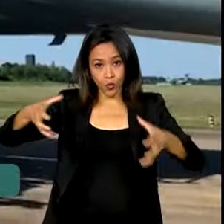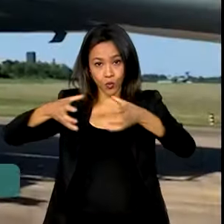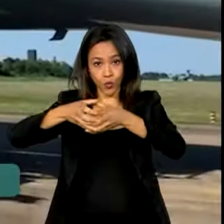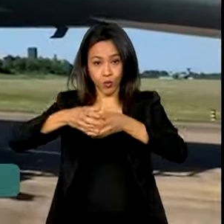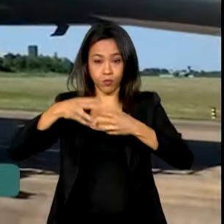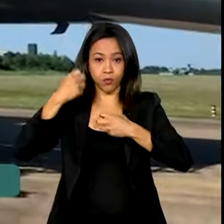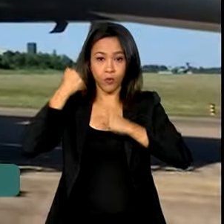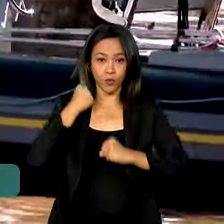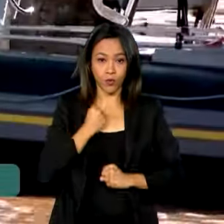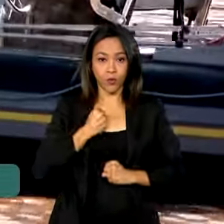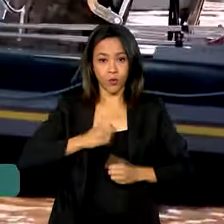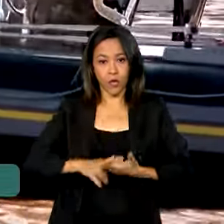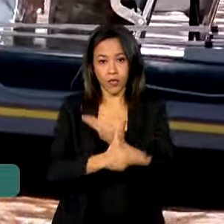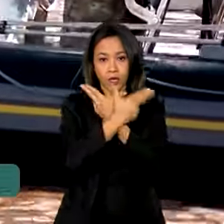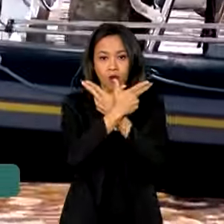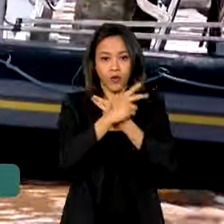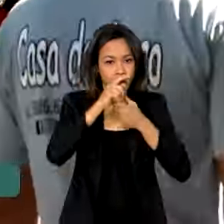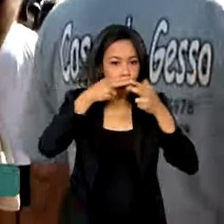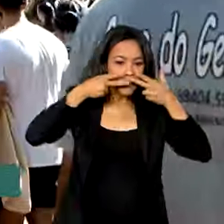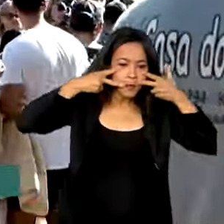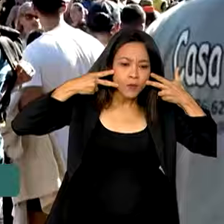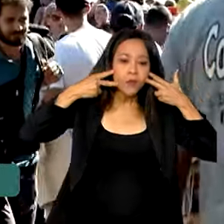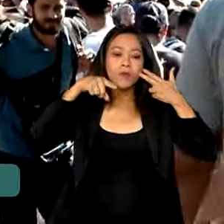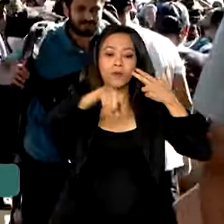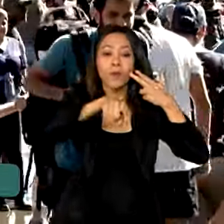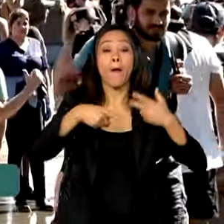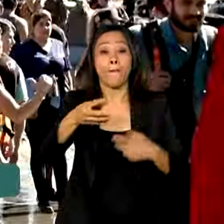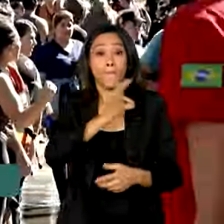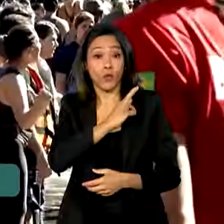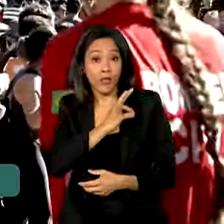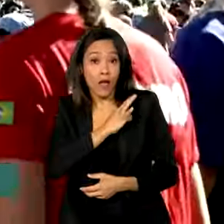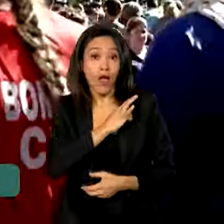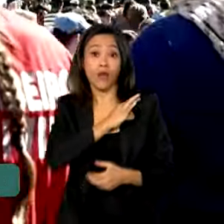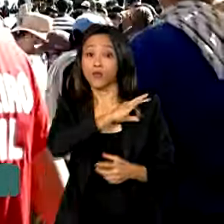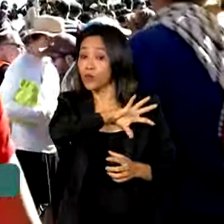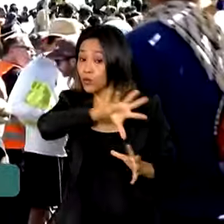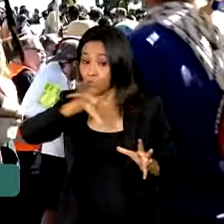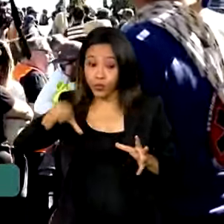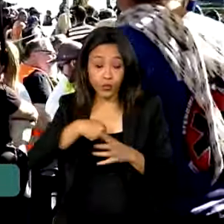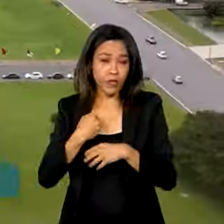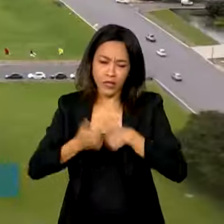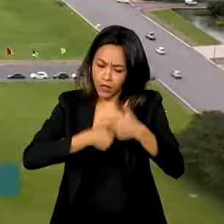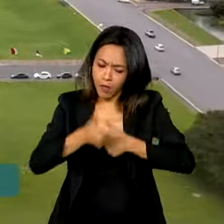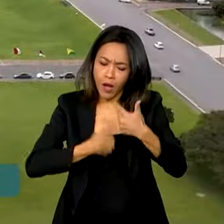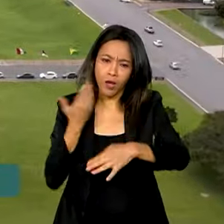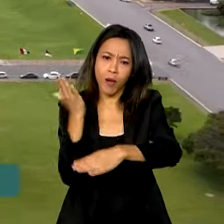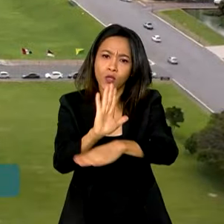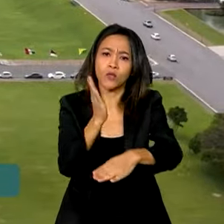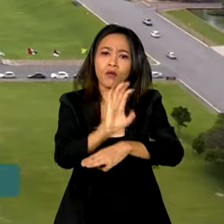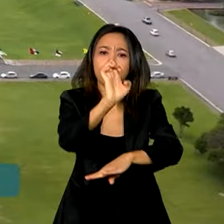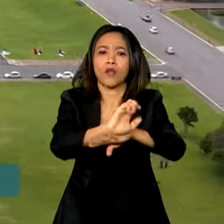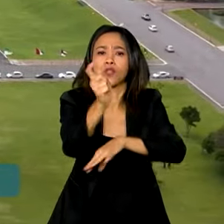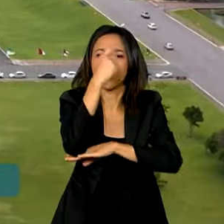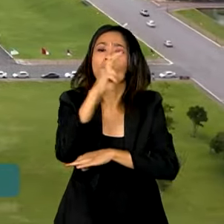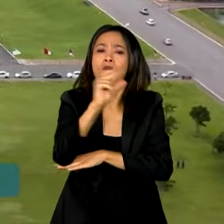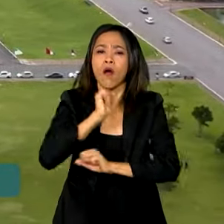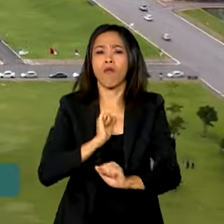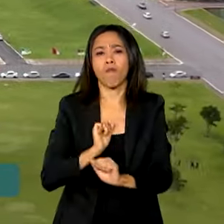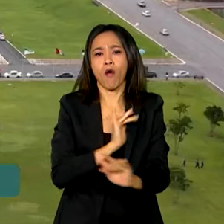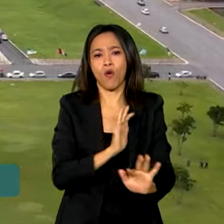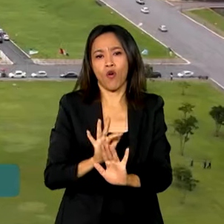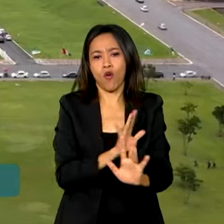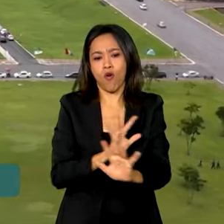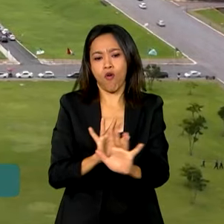Exército, Aeronáutica, policiais e bombeiros gaúchos que trabalharam no salvamento das vítimas também vão marchar pela